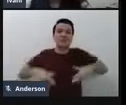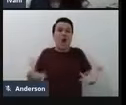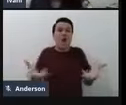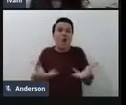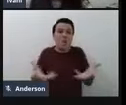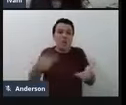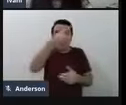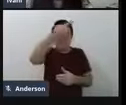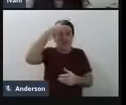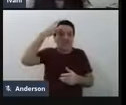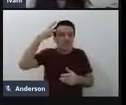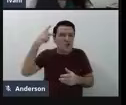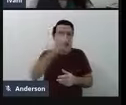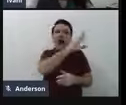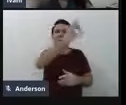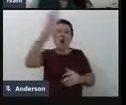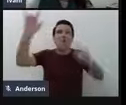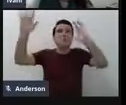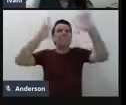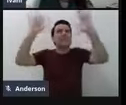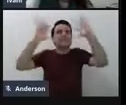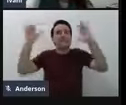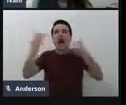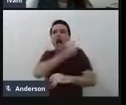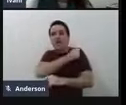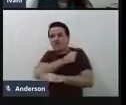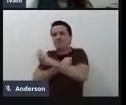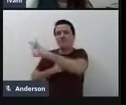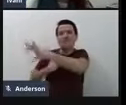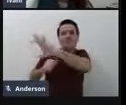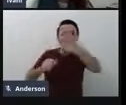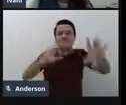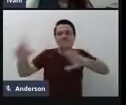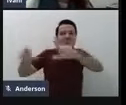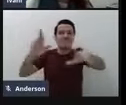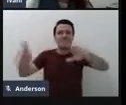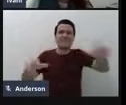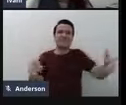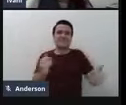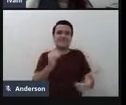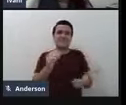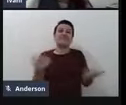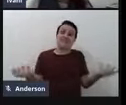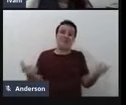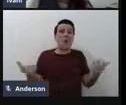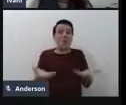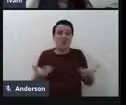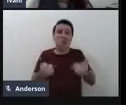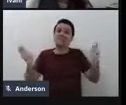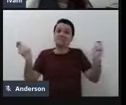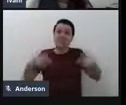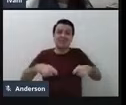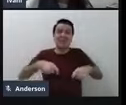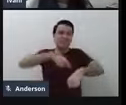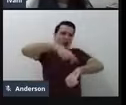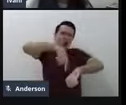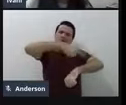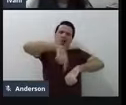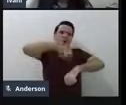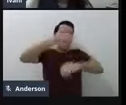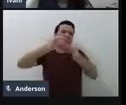pouco. E aí, claro, a gente, nossa, ficaria conversando horas aqui só sobre, né, sobre as diferenças,